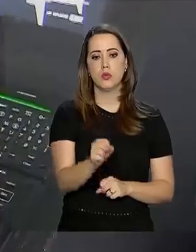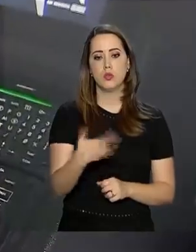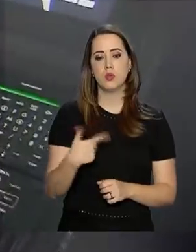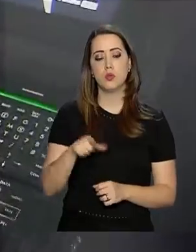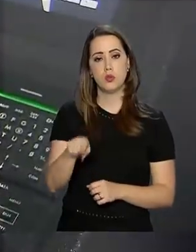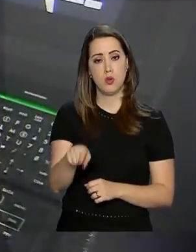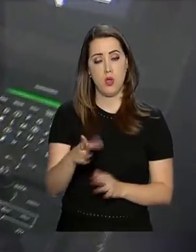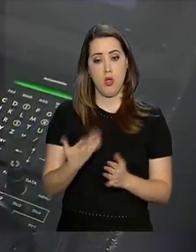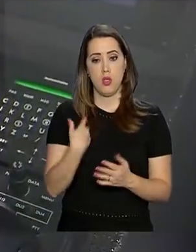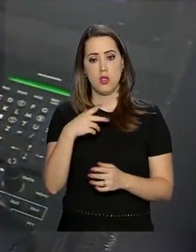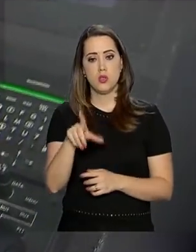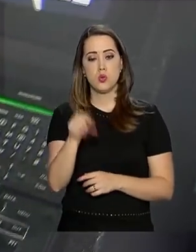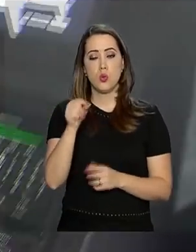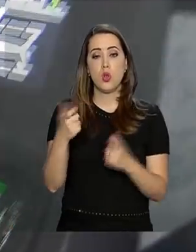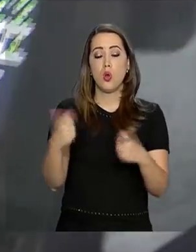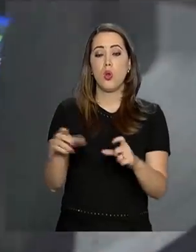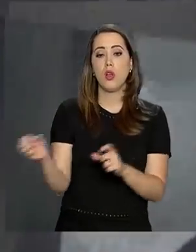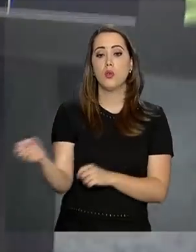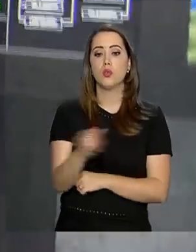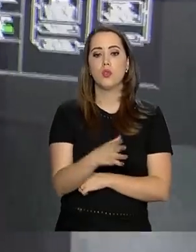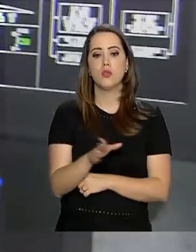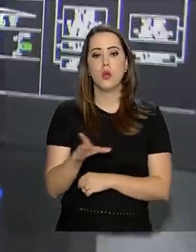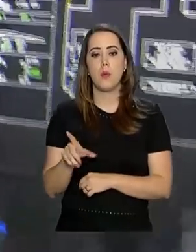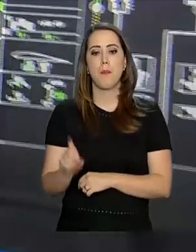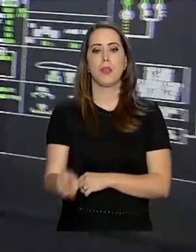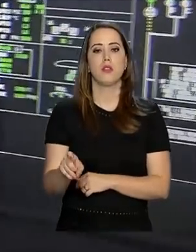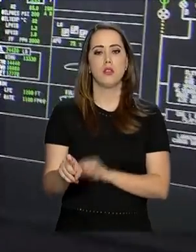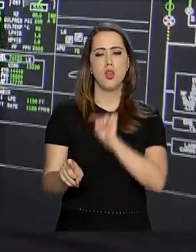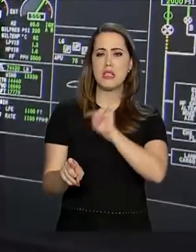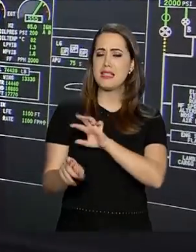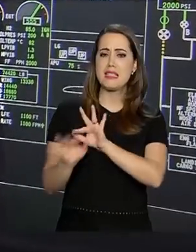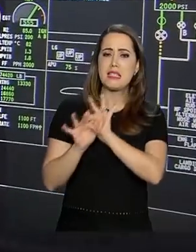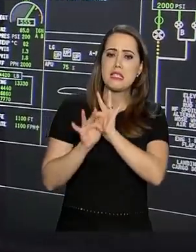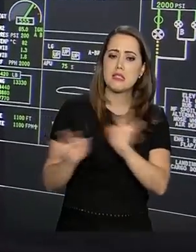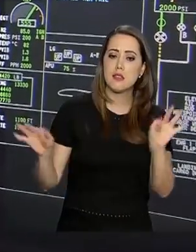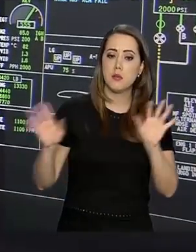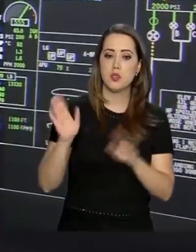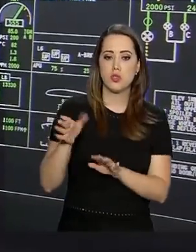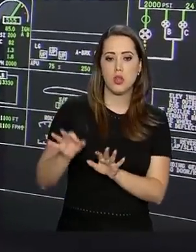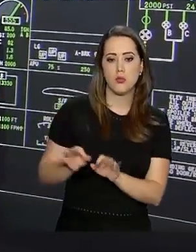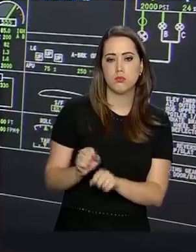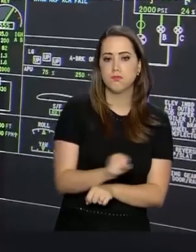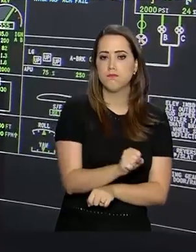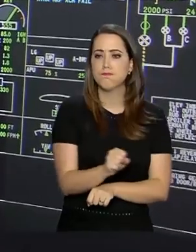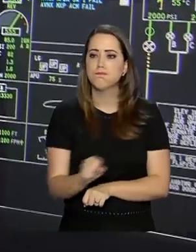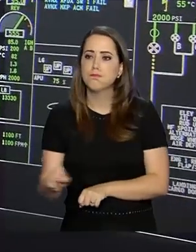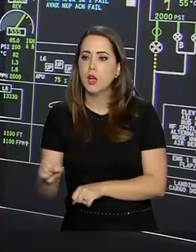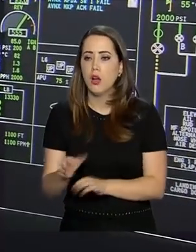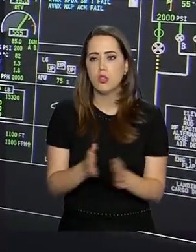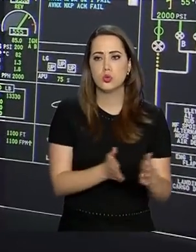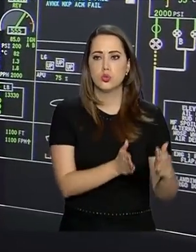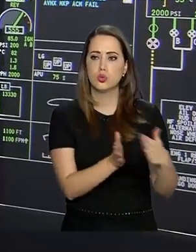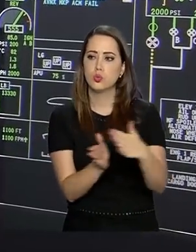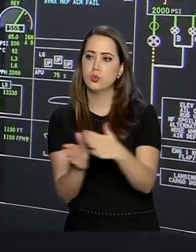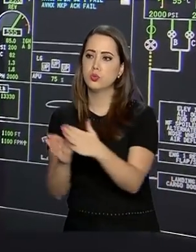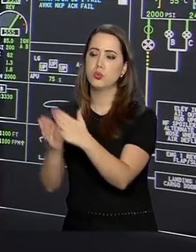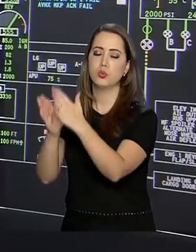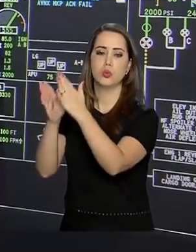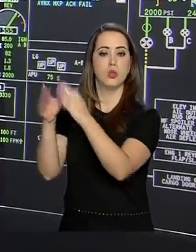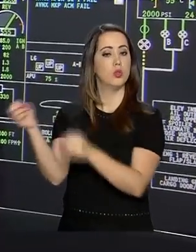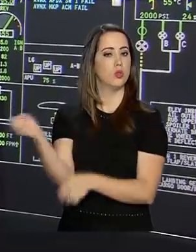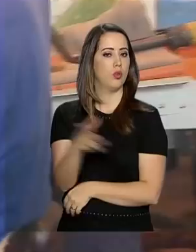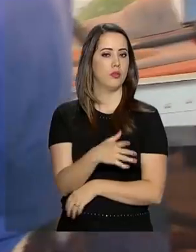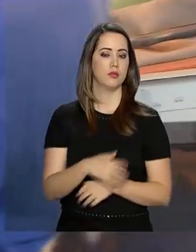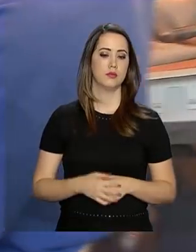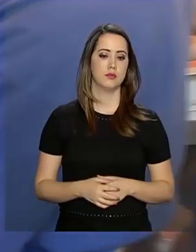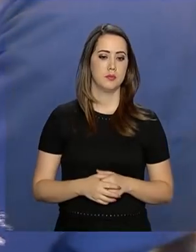posicionar no mapa uma nova direção, apertar o botão, que automaticamente o avião vai seguir para esse novo